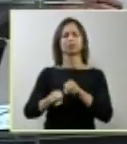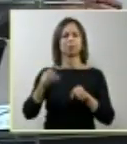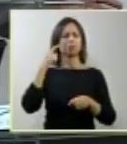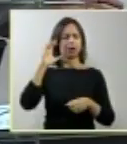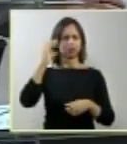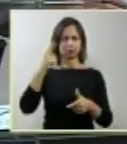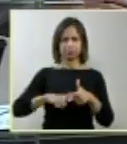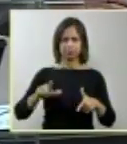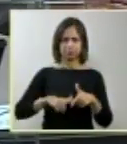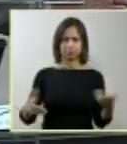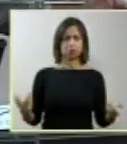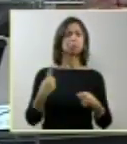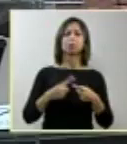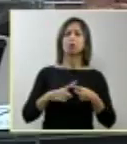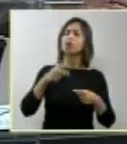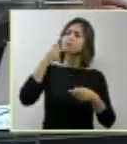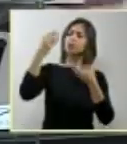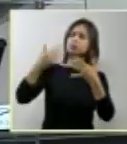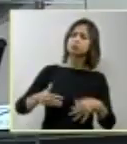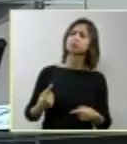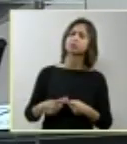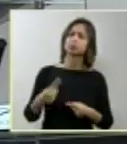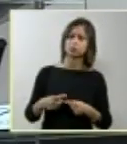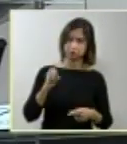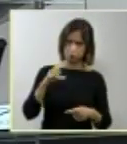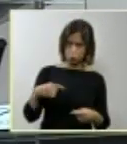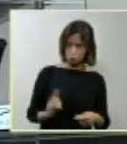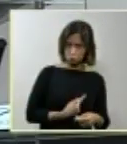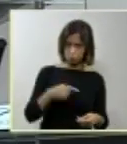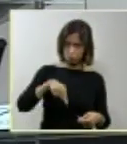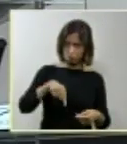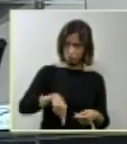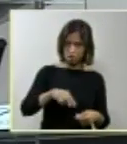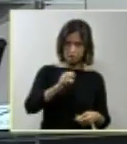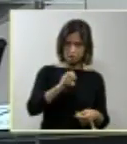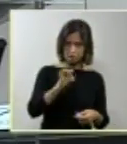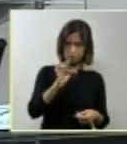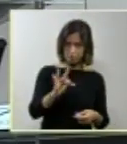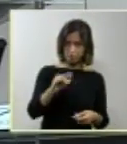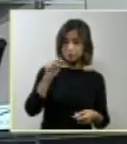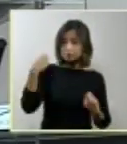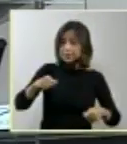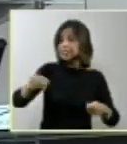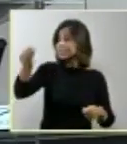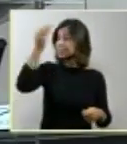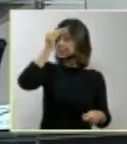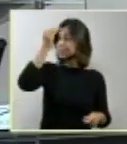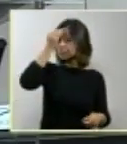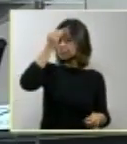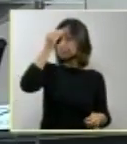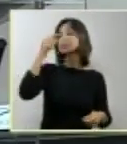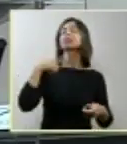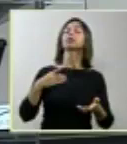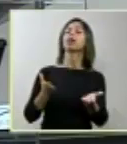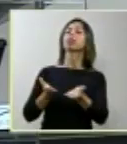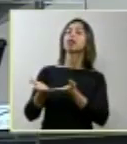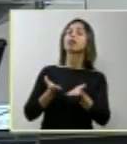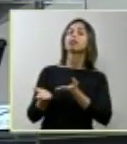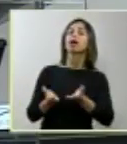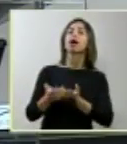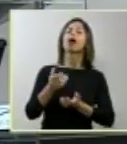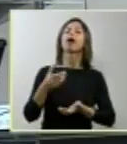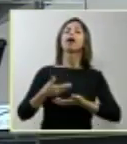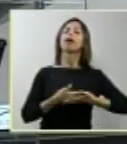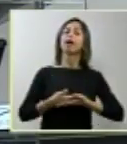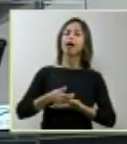presidente? Se nós, nessa casa, ser supremo, entender que poderemos tratar o anencefalo como